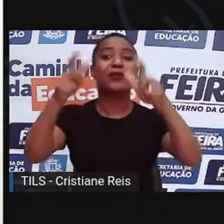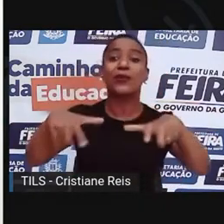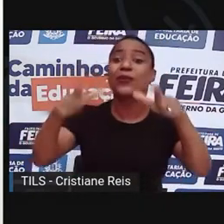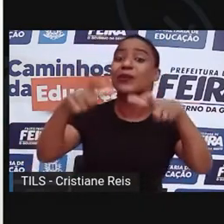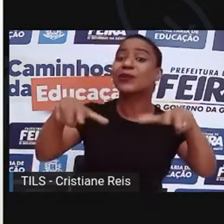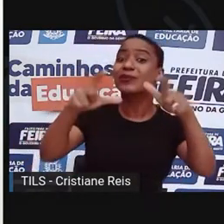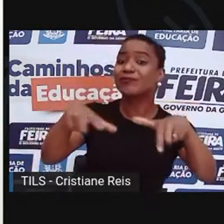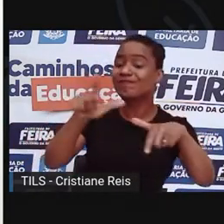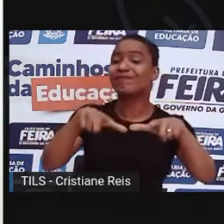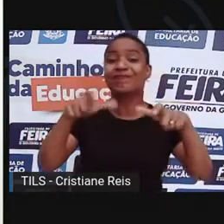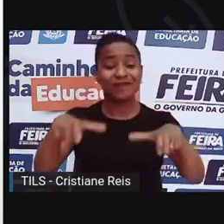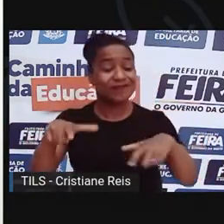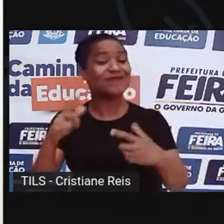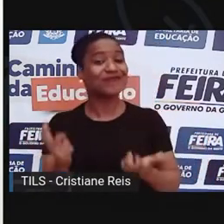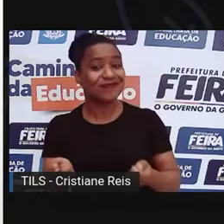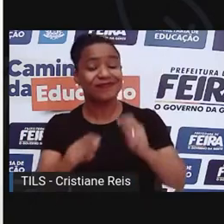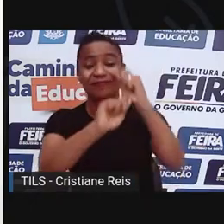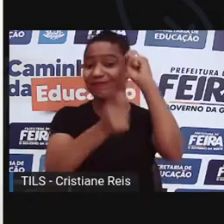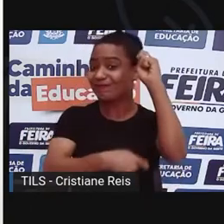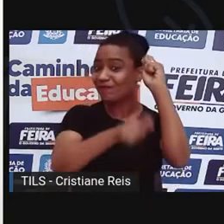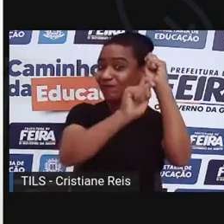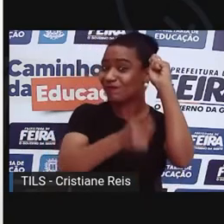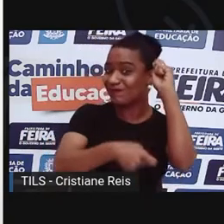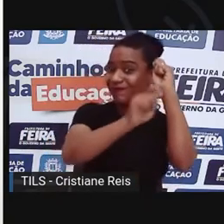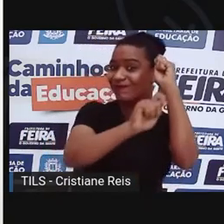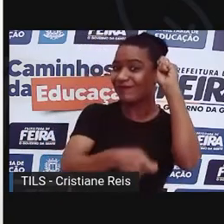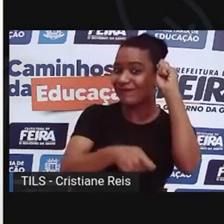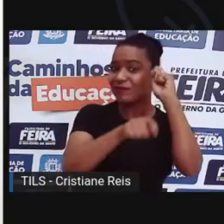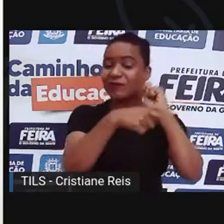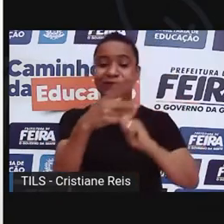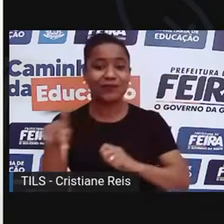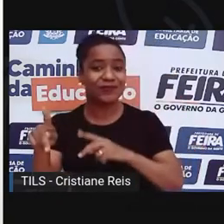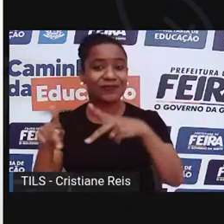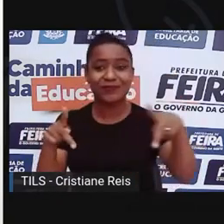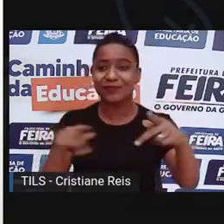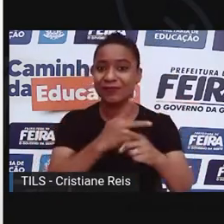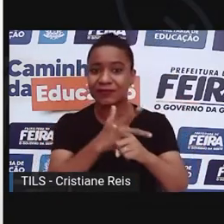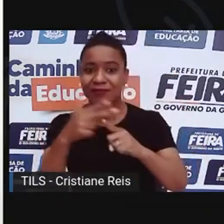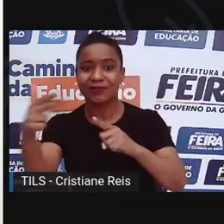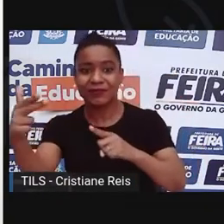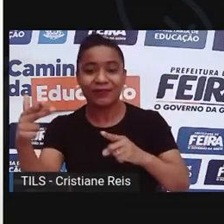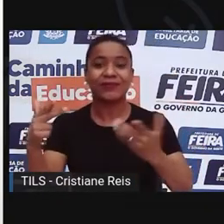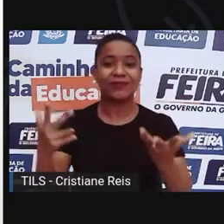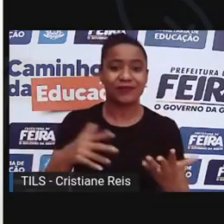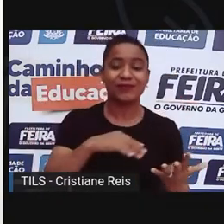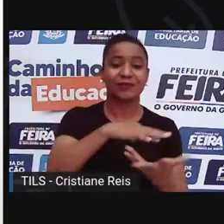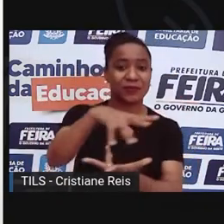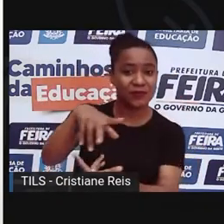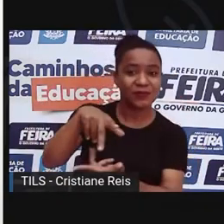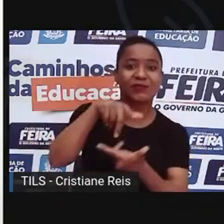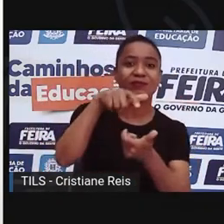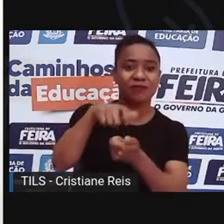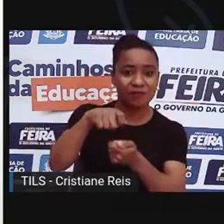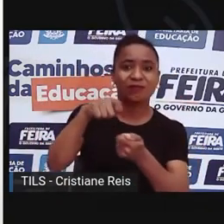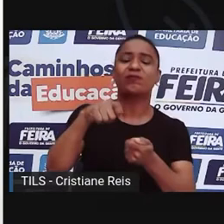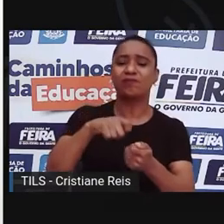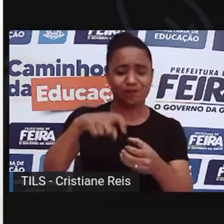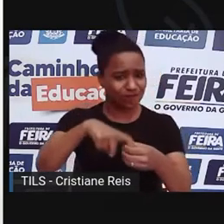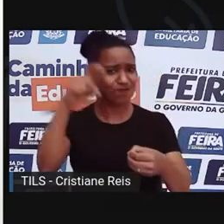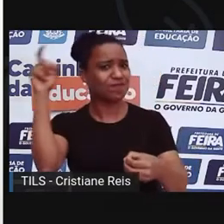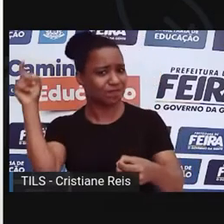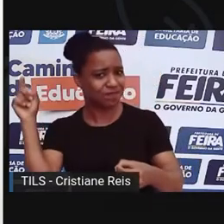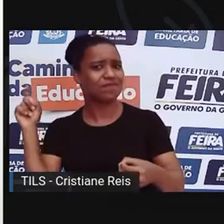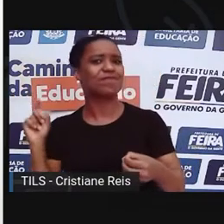Paraná, uê Paraná, uê Paraná Vou embora dessa terra Paraná que eu não sou querido